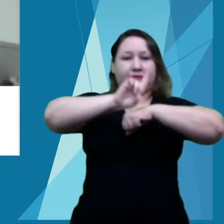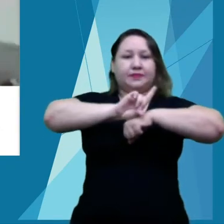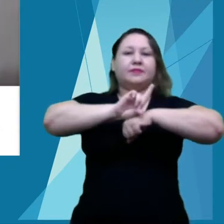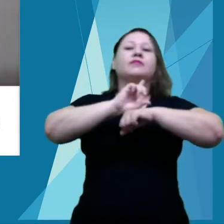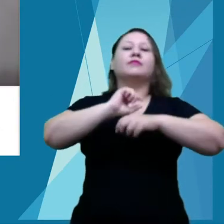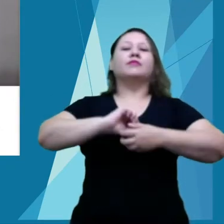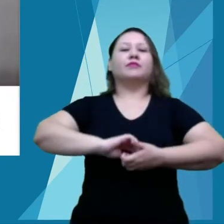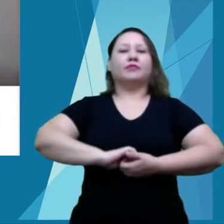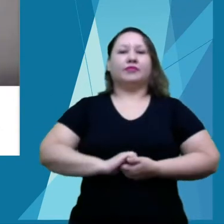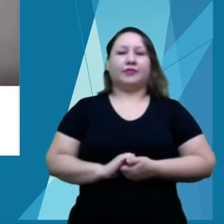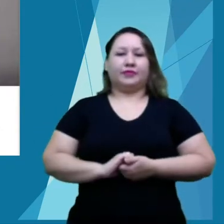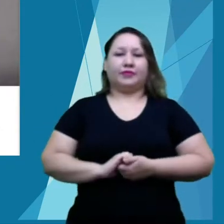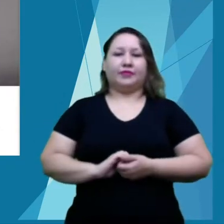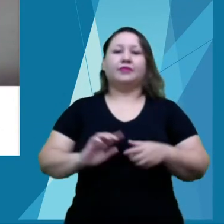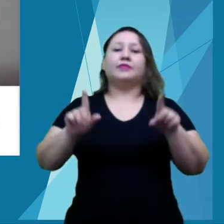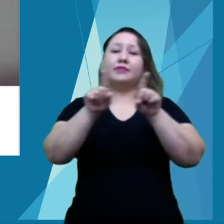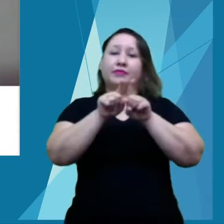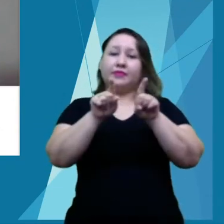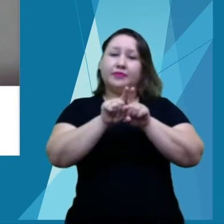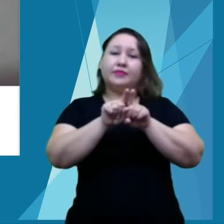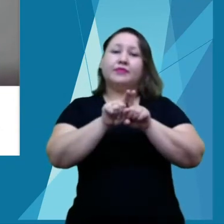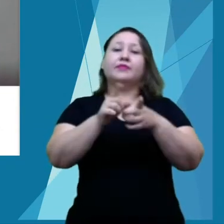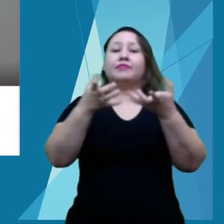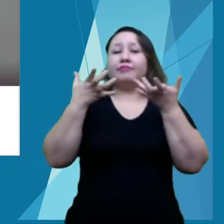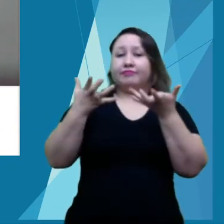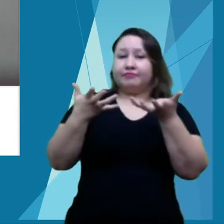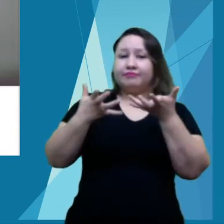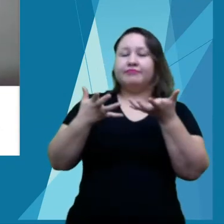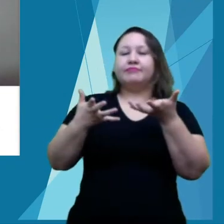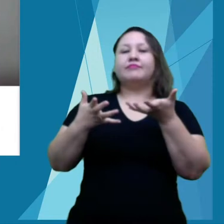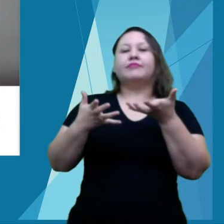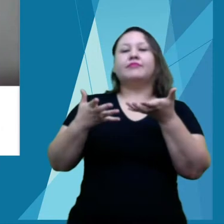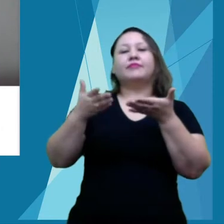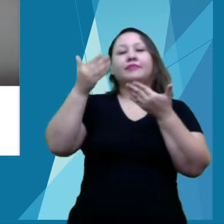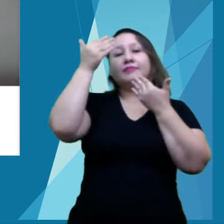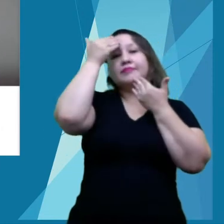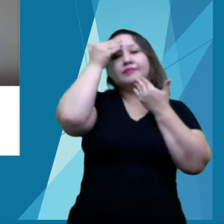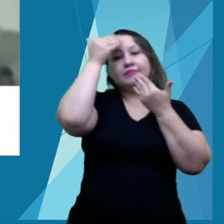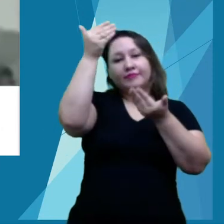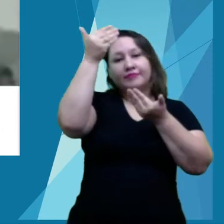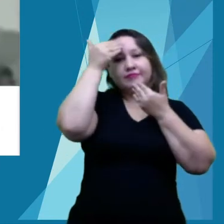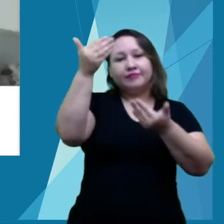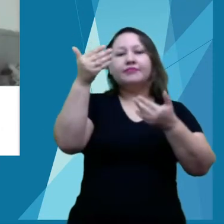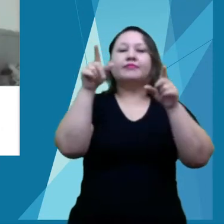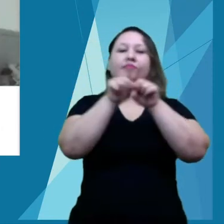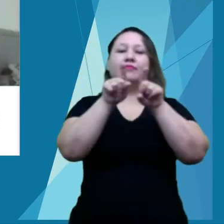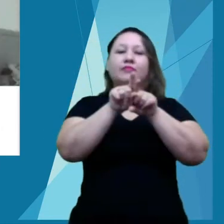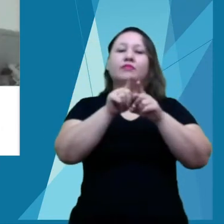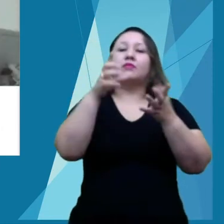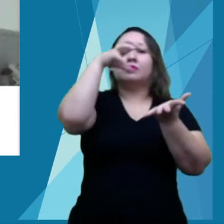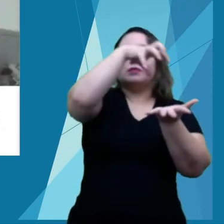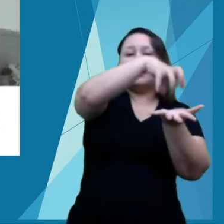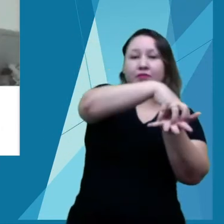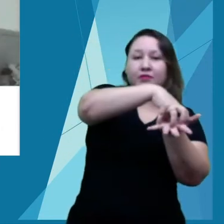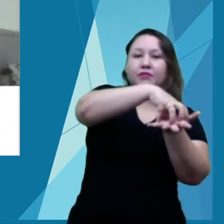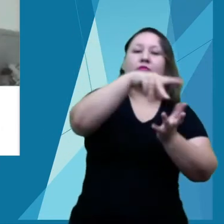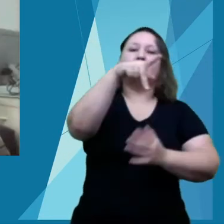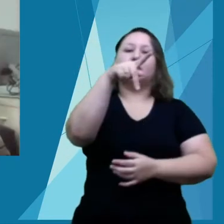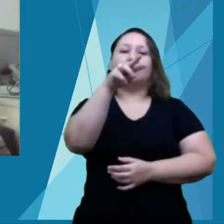E também quero, não posso deixar de cumprimentar, a equipe da PROEM que atuou na